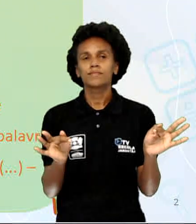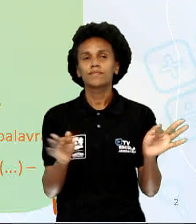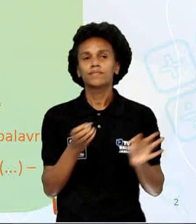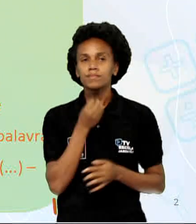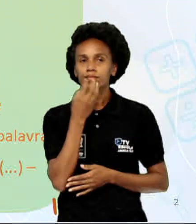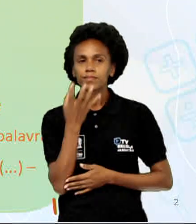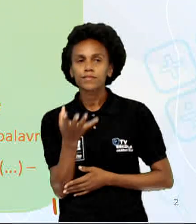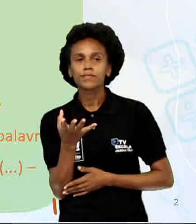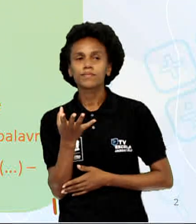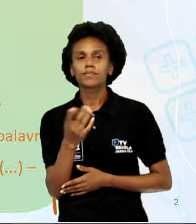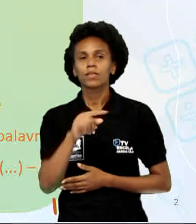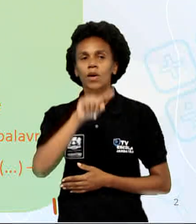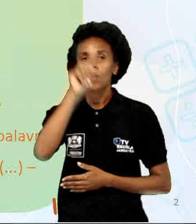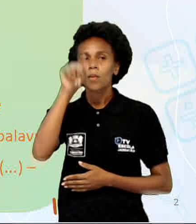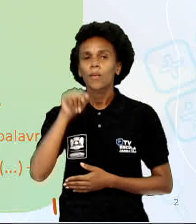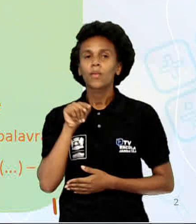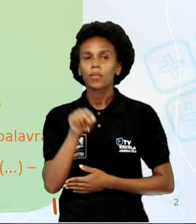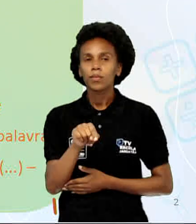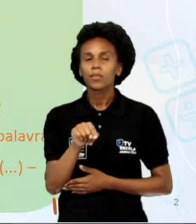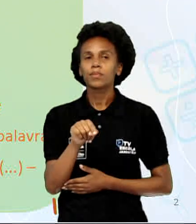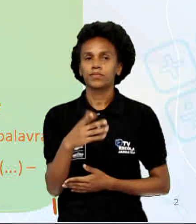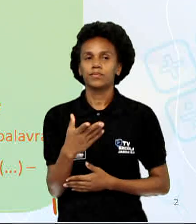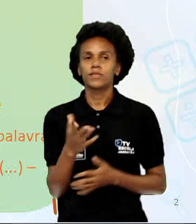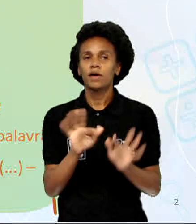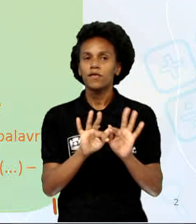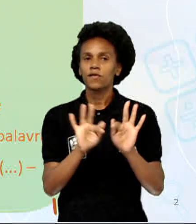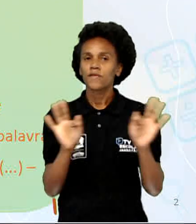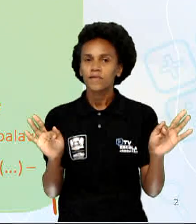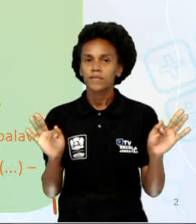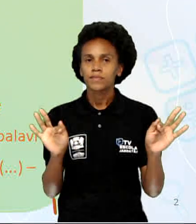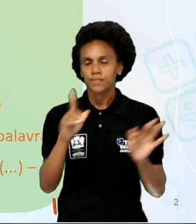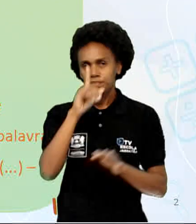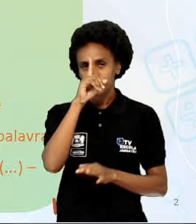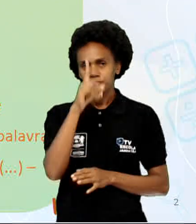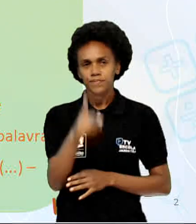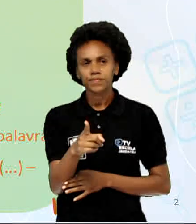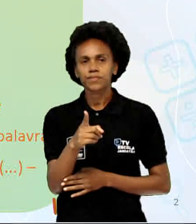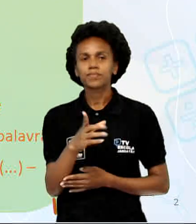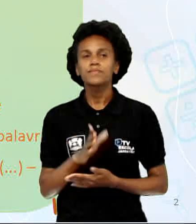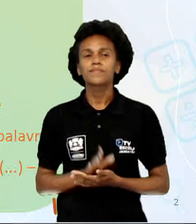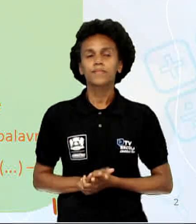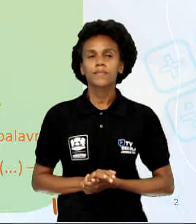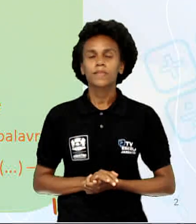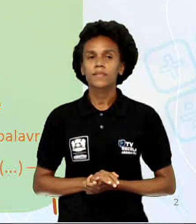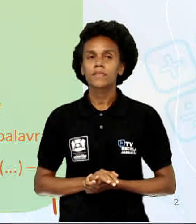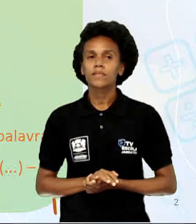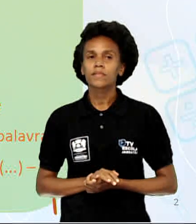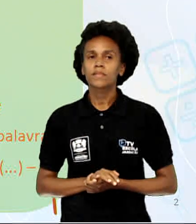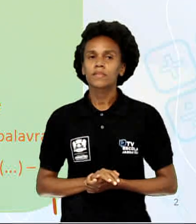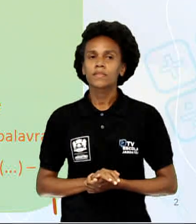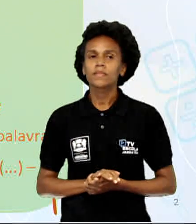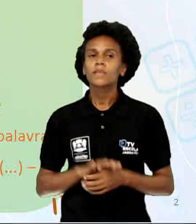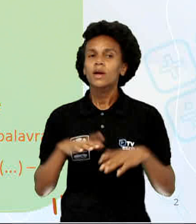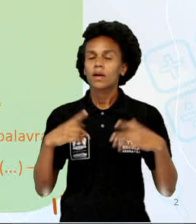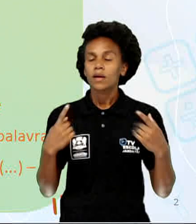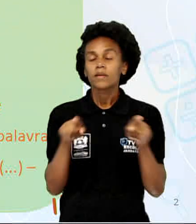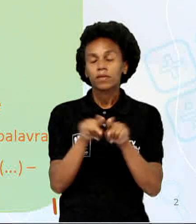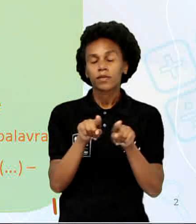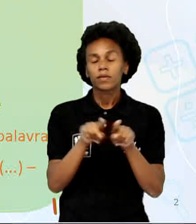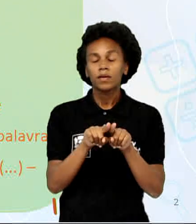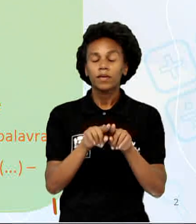exclamação, finais de frases imperativas e também após palavras ou frases emotivas e